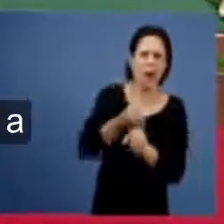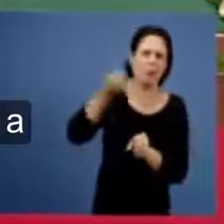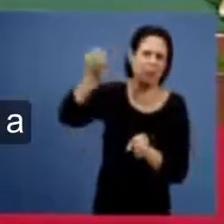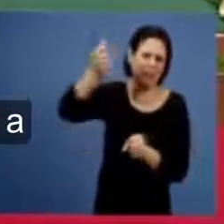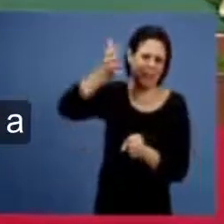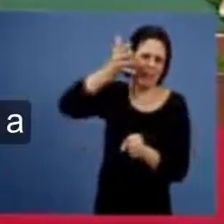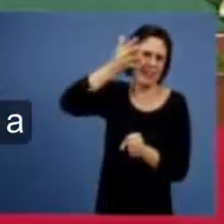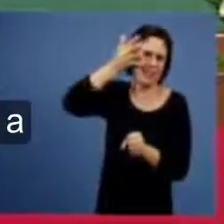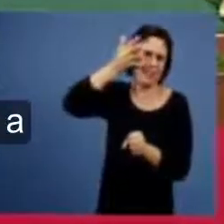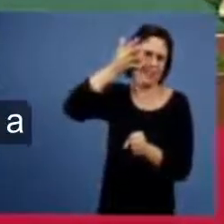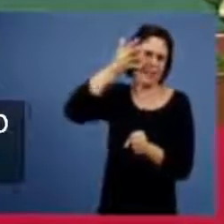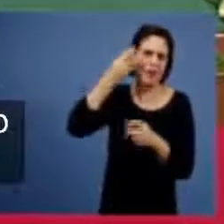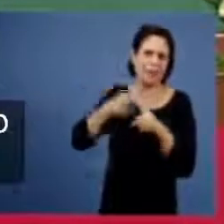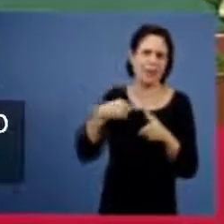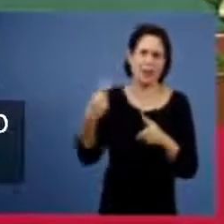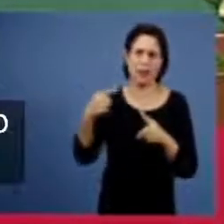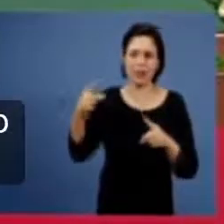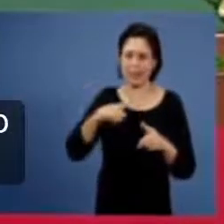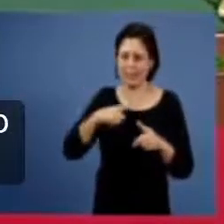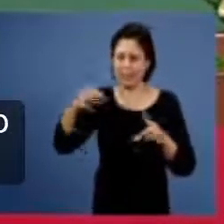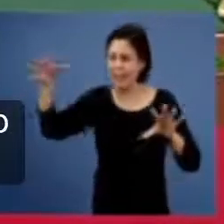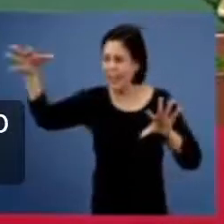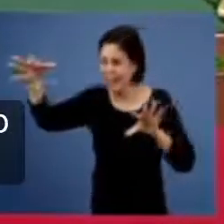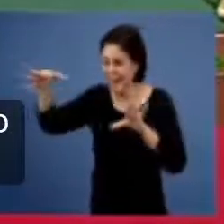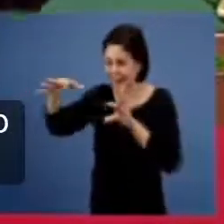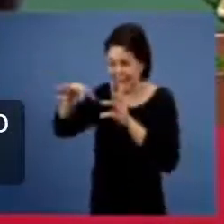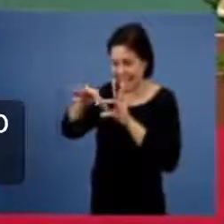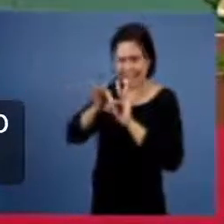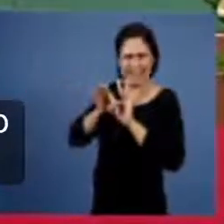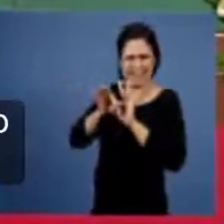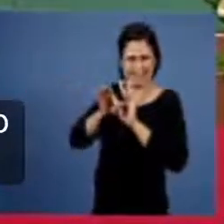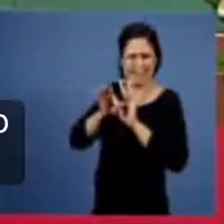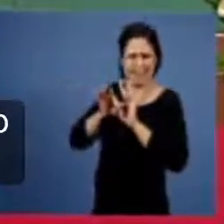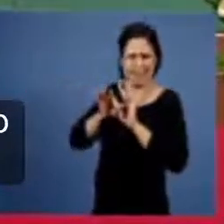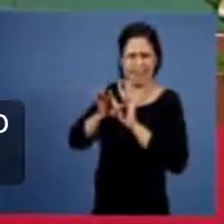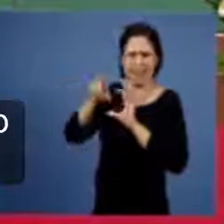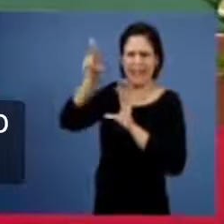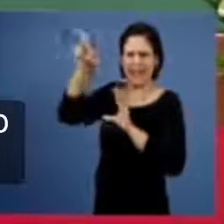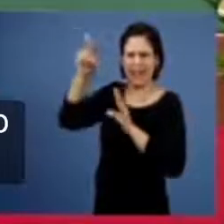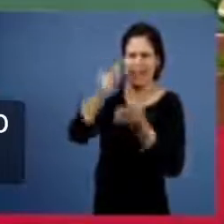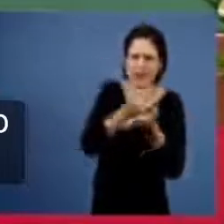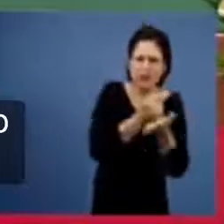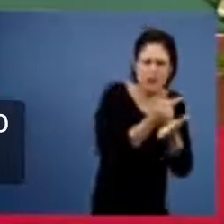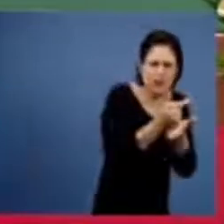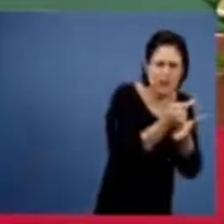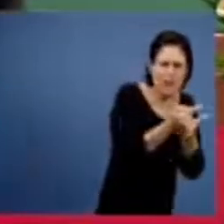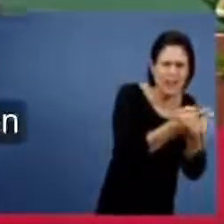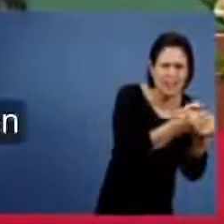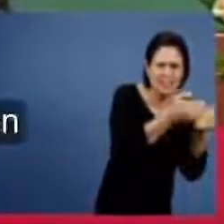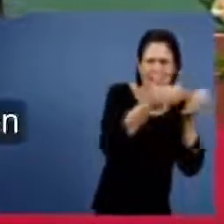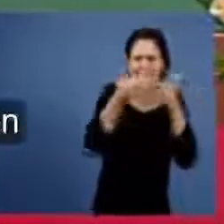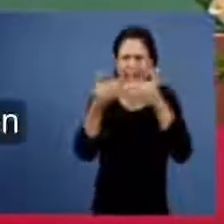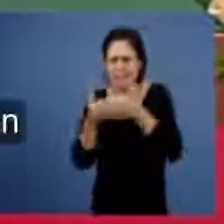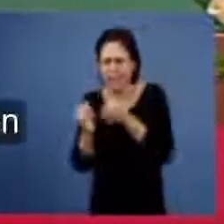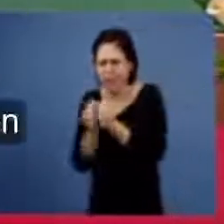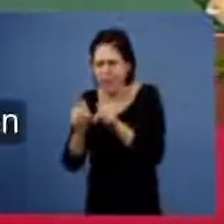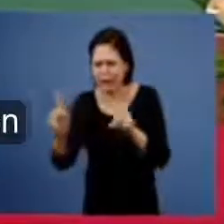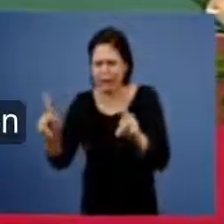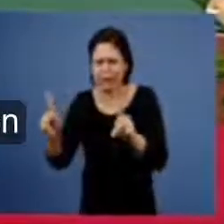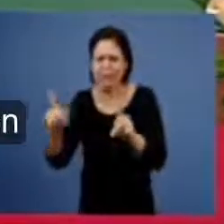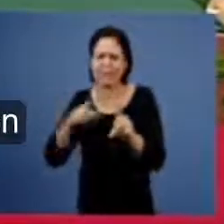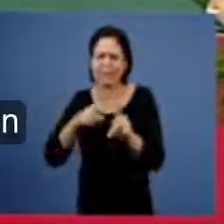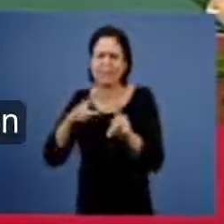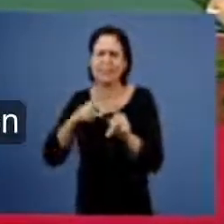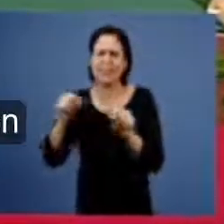há uma interligação há um filho de escarlate que vem do Gênesis ao Apocalipse onde não